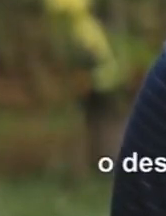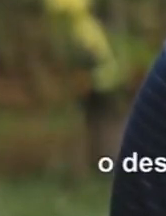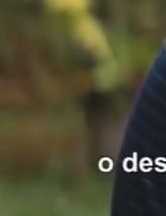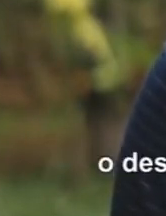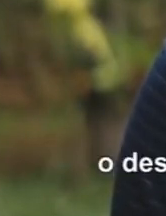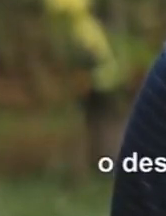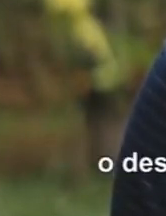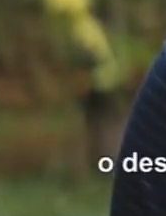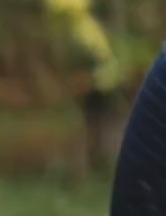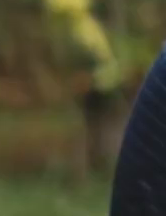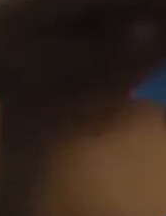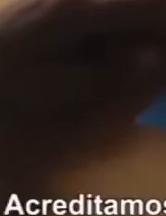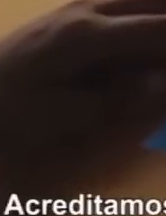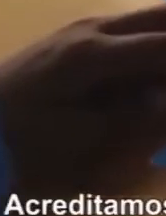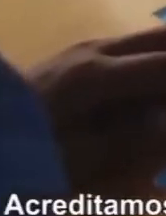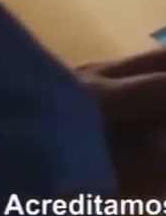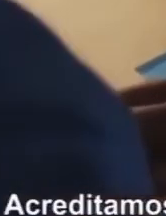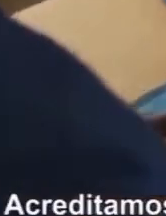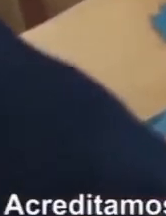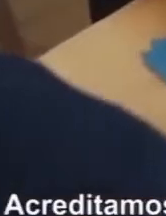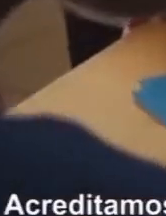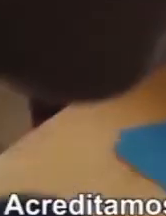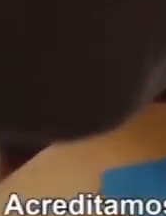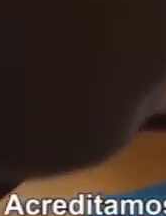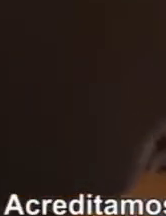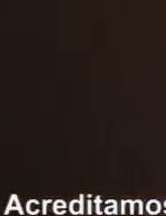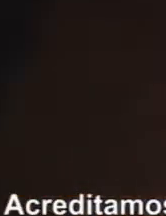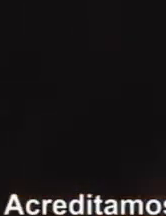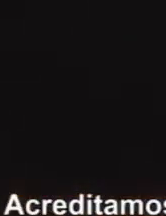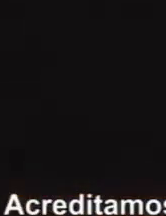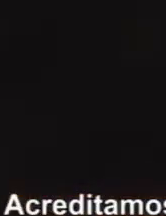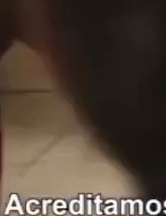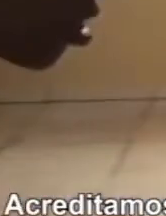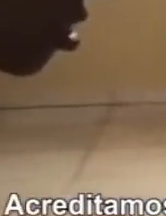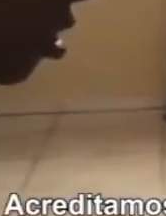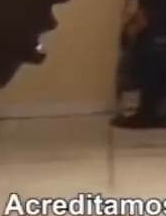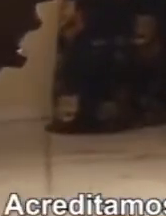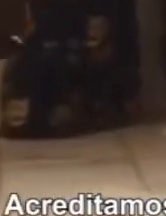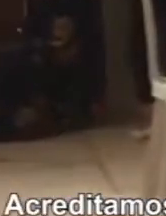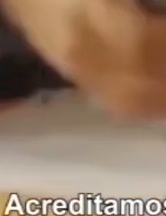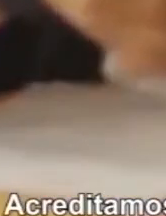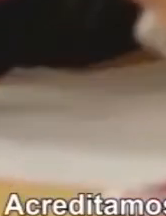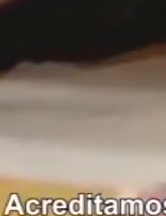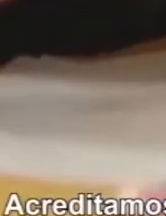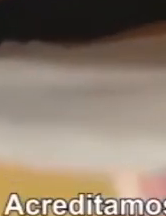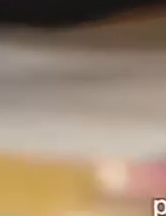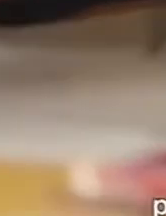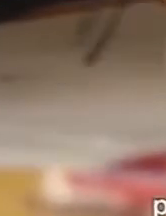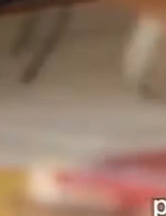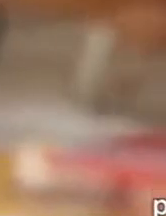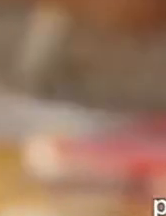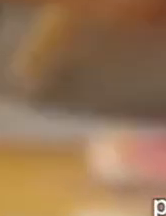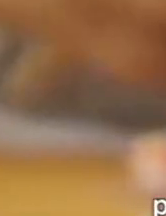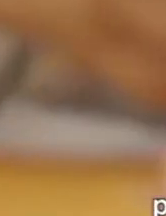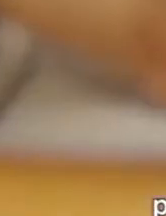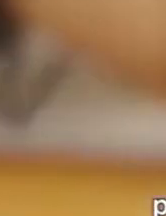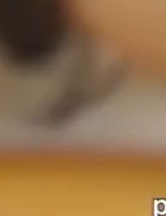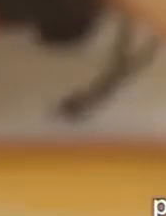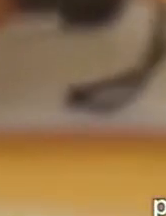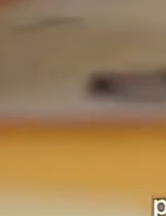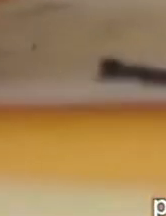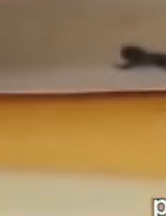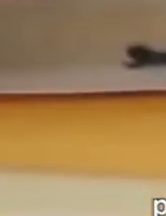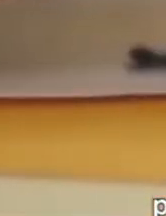promovam o desenvolvimento sustentável. Acreditamos que os jovens que participam de uma formação cidadã e empreendedora podem ser